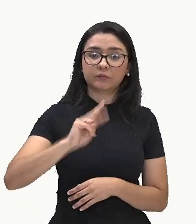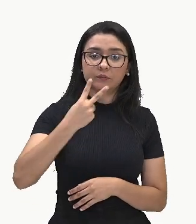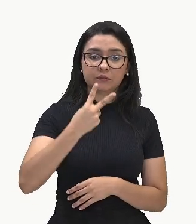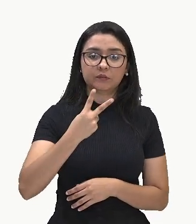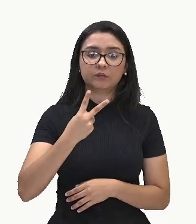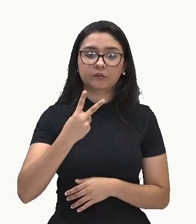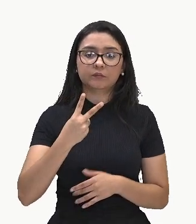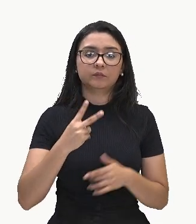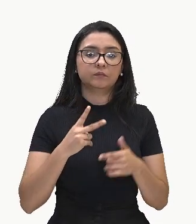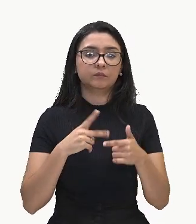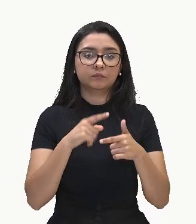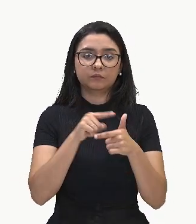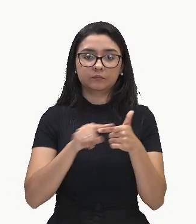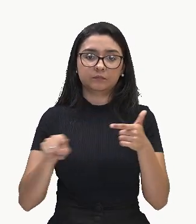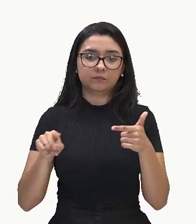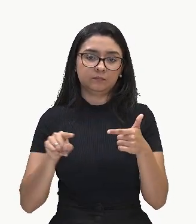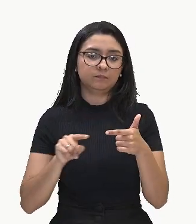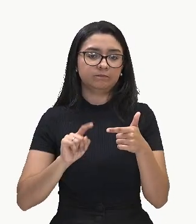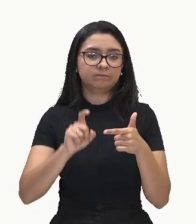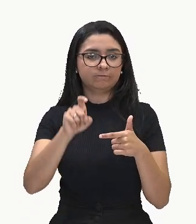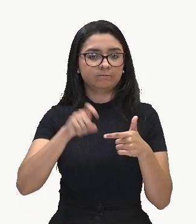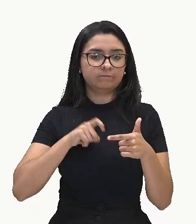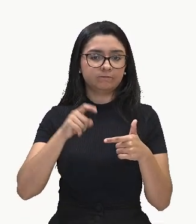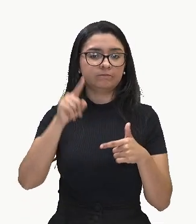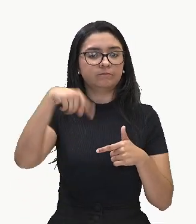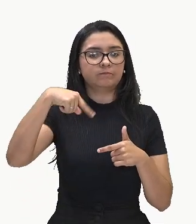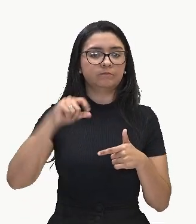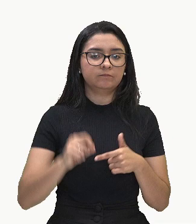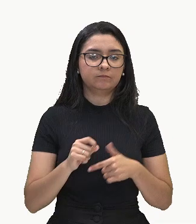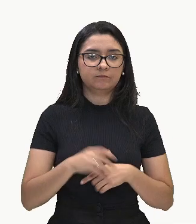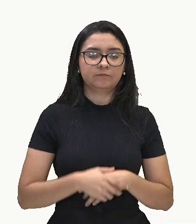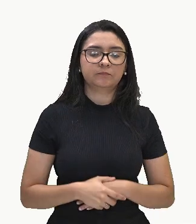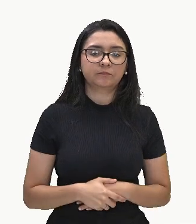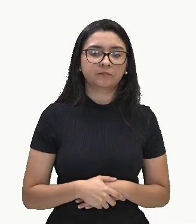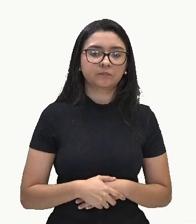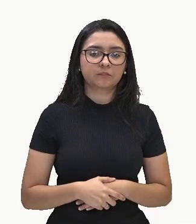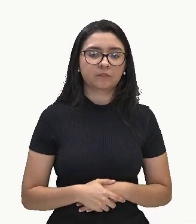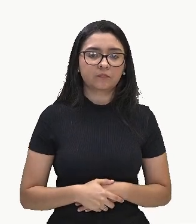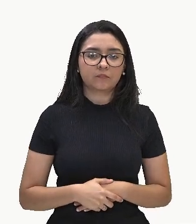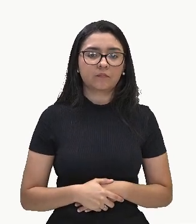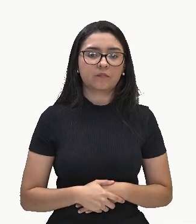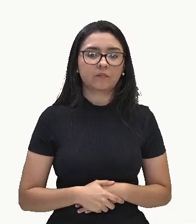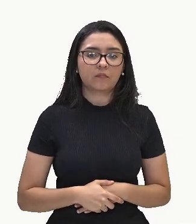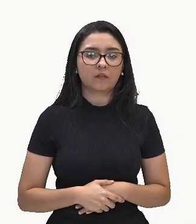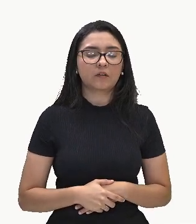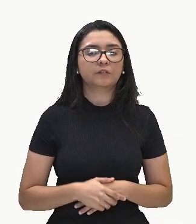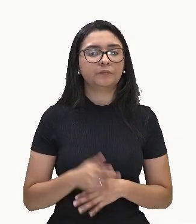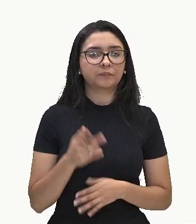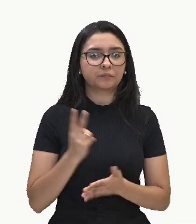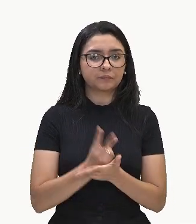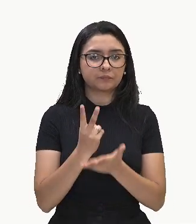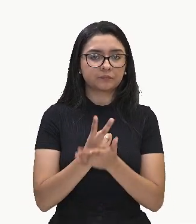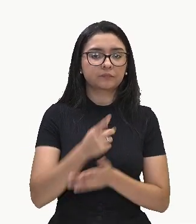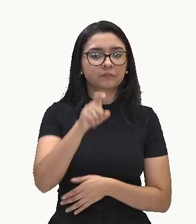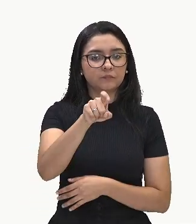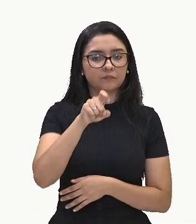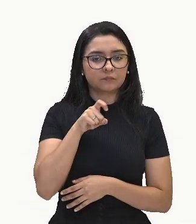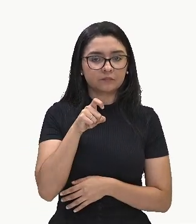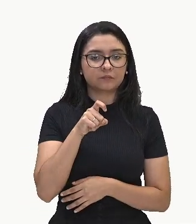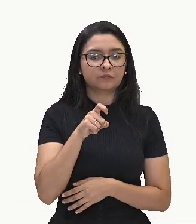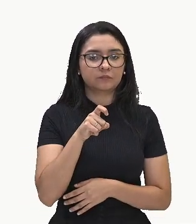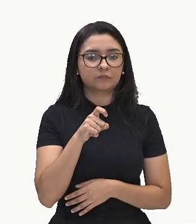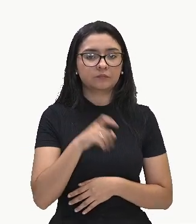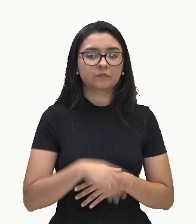por X é a mesma variável. Conservo o X, 2 menos 1,